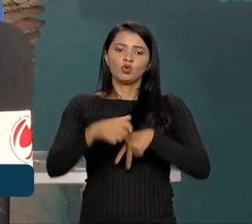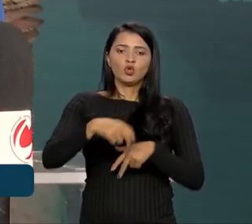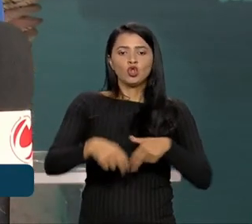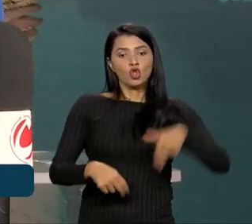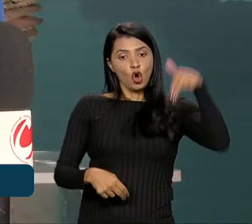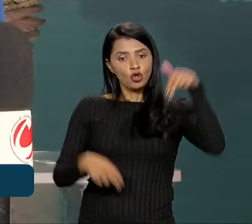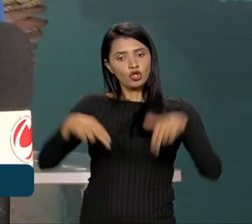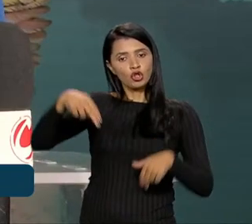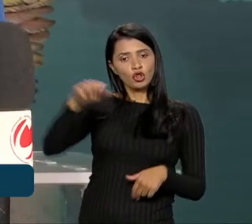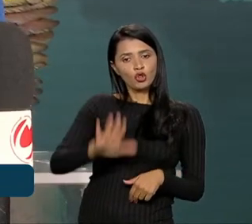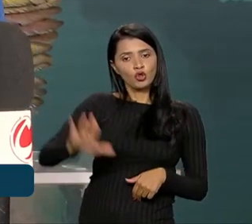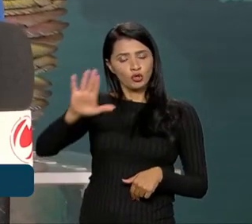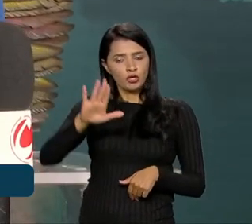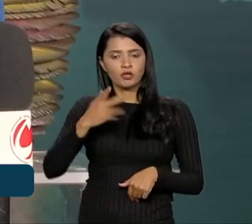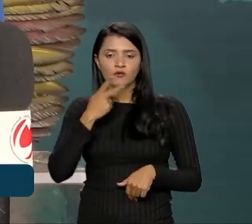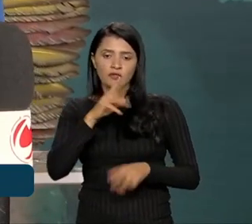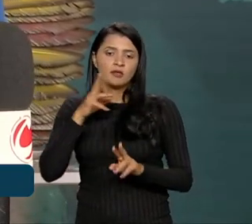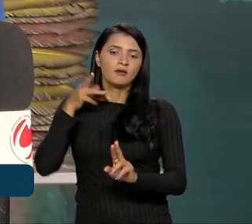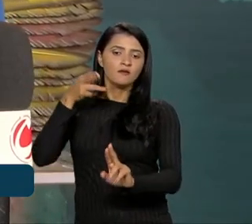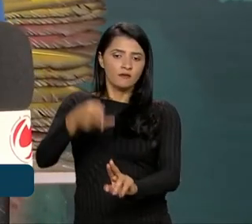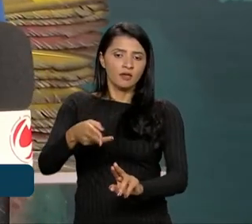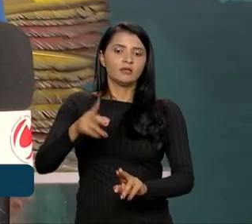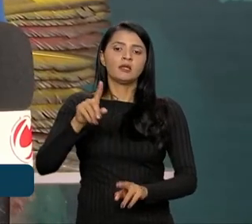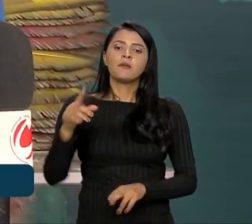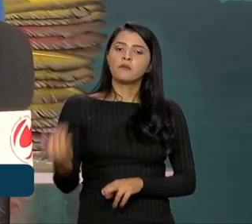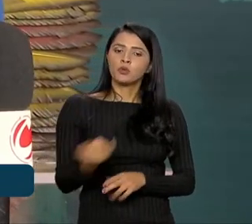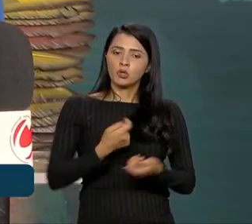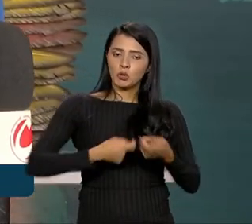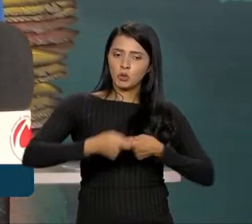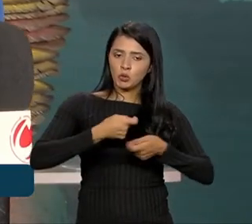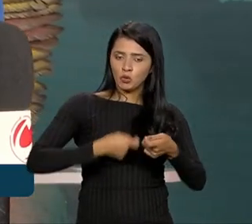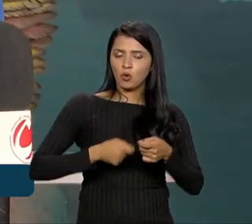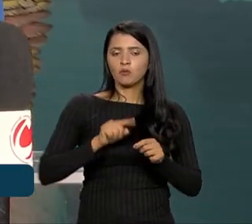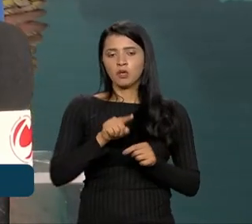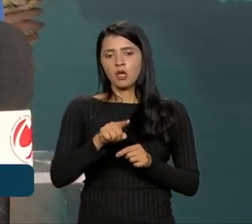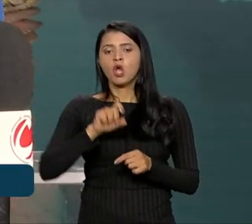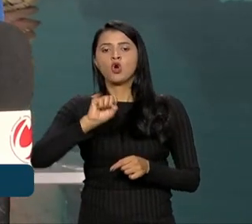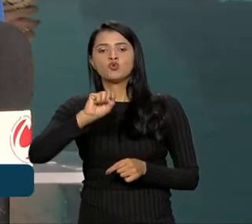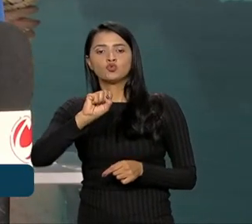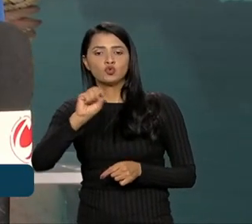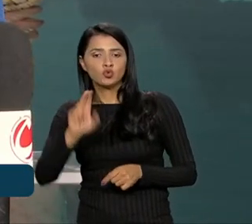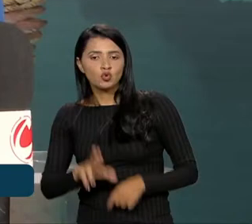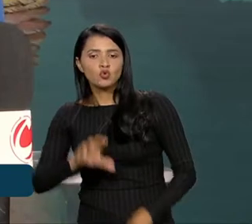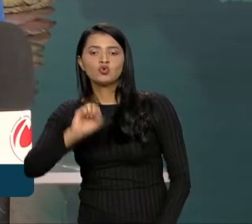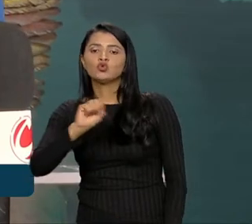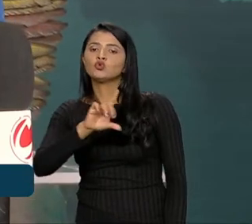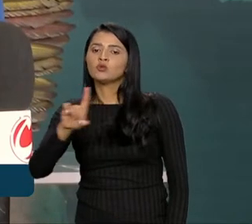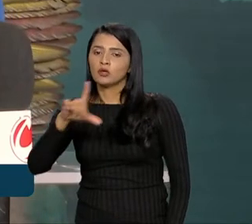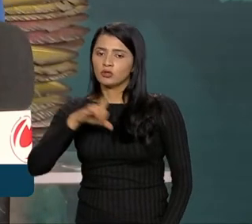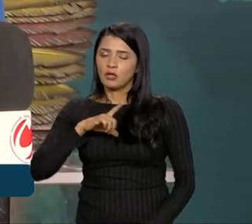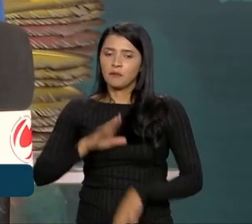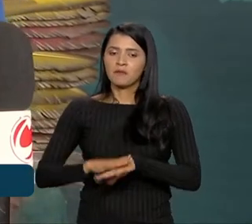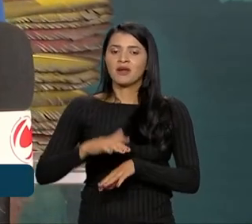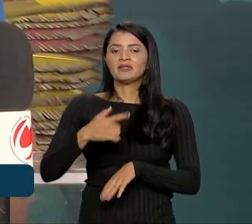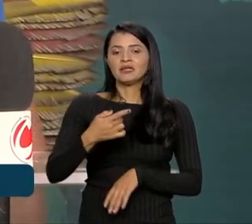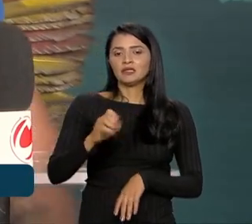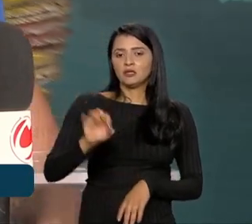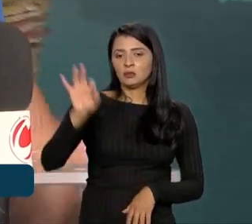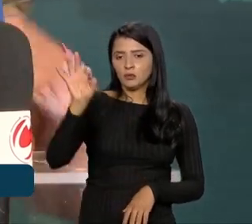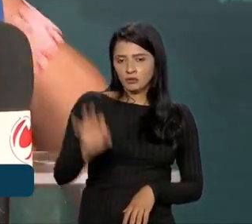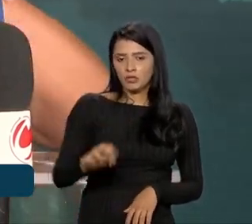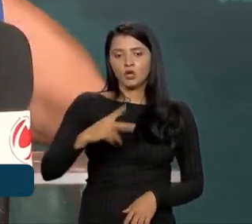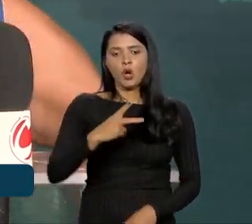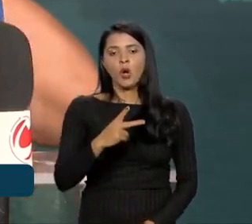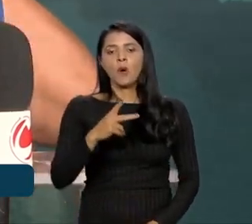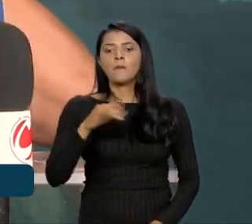e nordeste, fazendo referência da importância econômica que o sul e sudeste têm. Segundo ele, mais de 70% do PIB está no